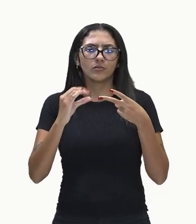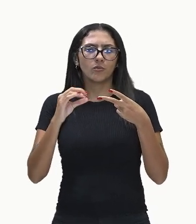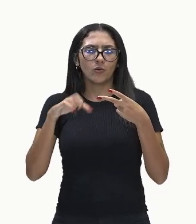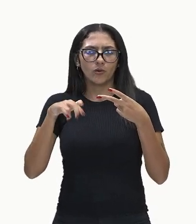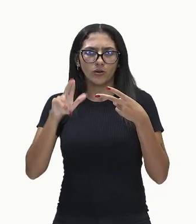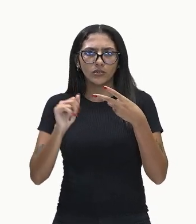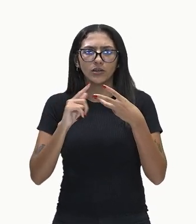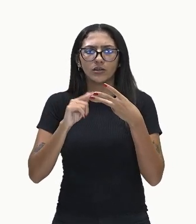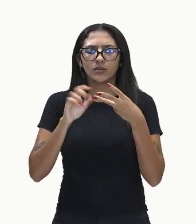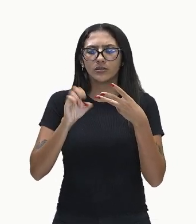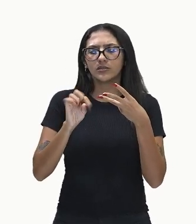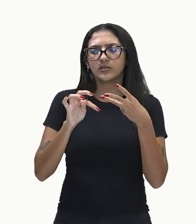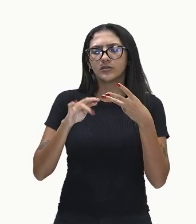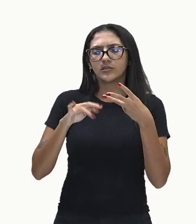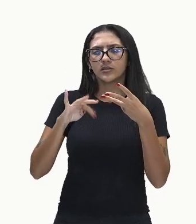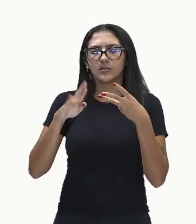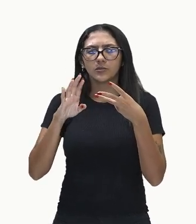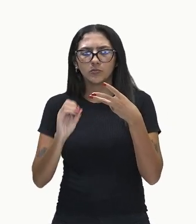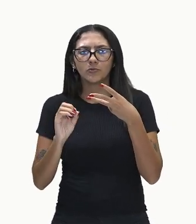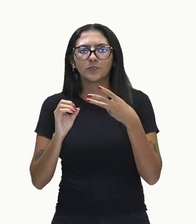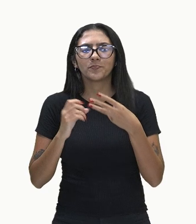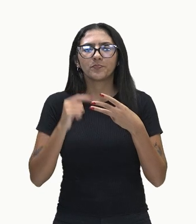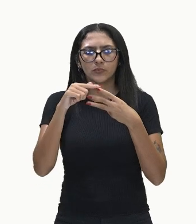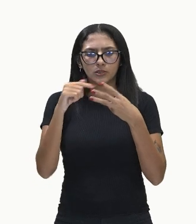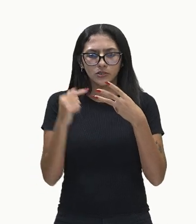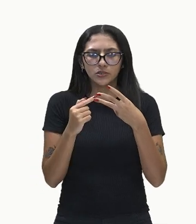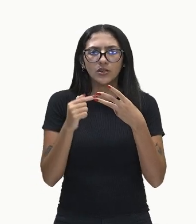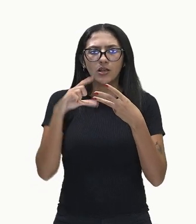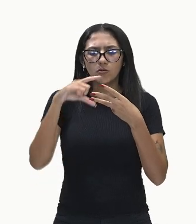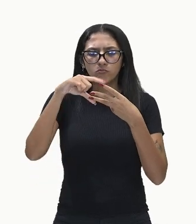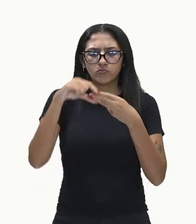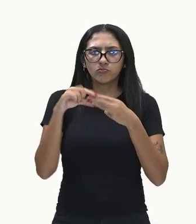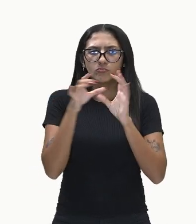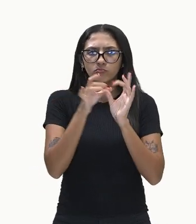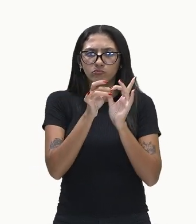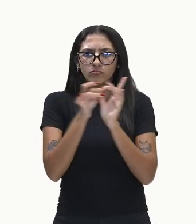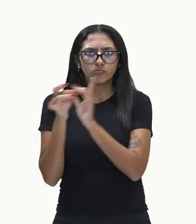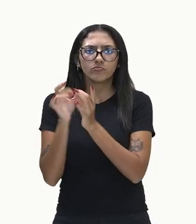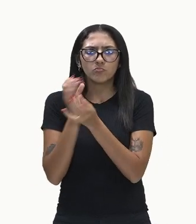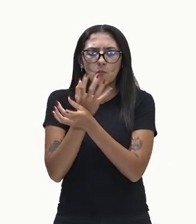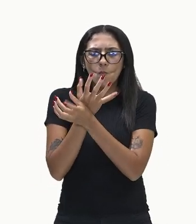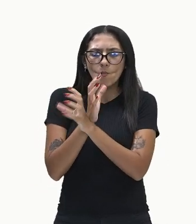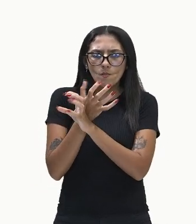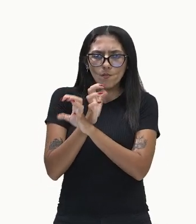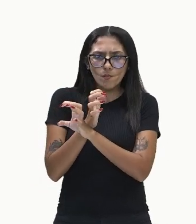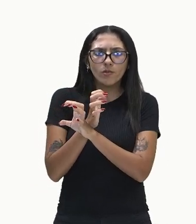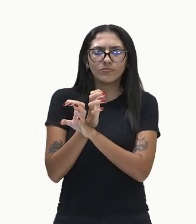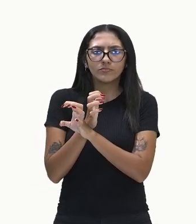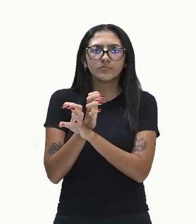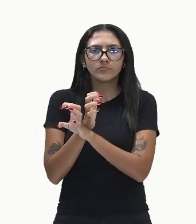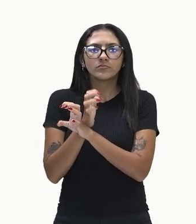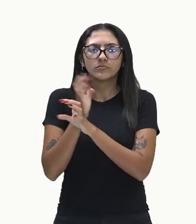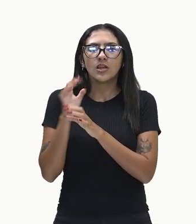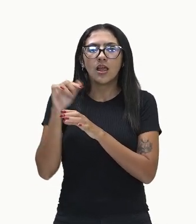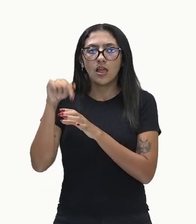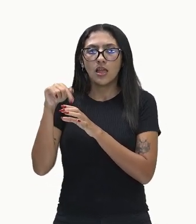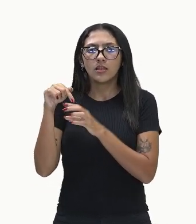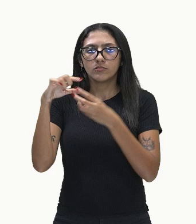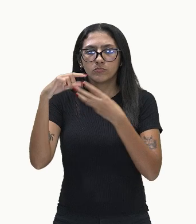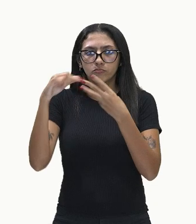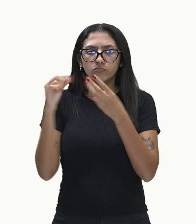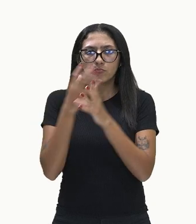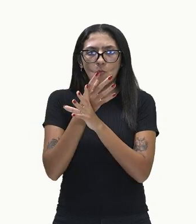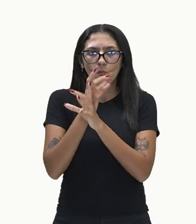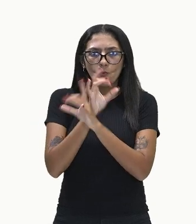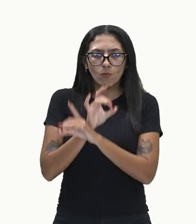Eles estão ligados à cóclea. Lembra que eu falei que ela tem um formato de caracol? É um formato, né, aqui ele vai dando essas